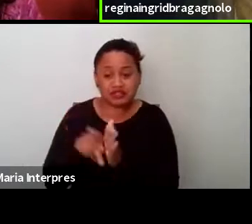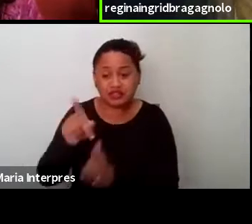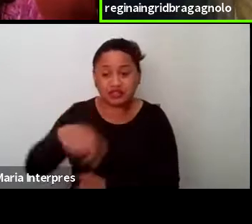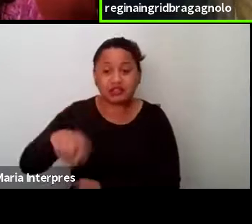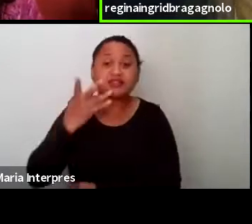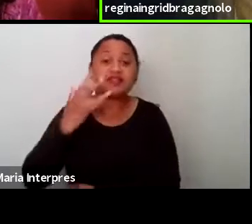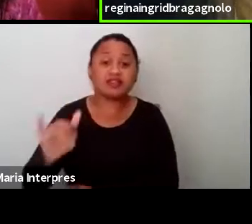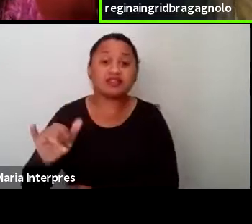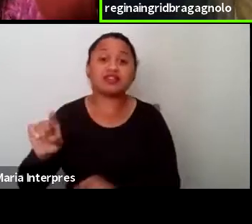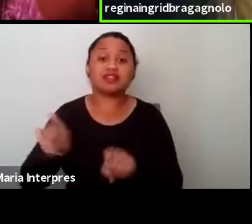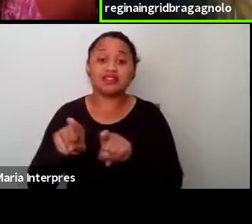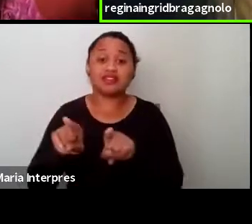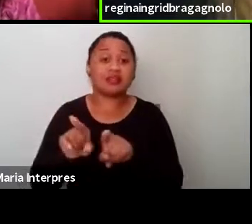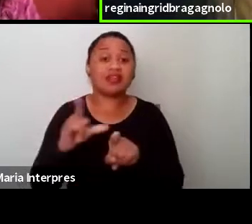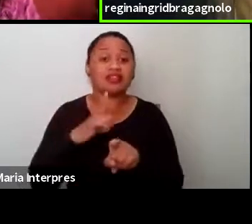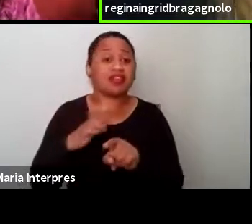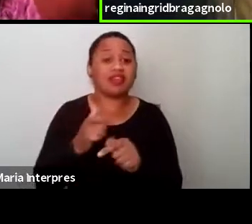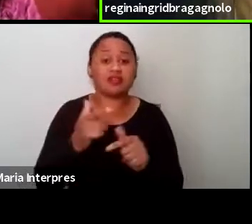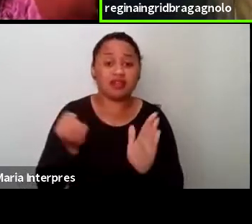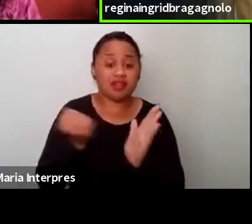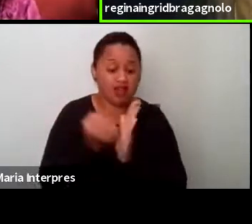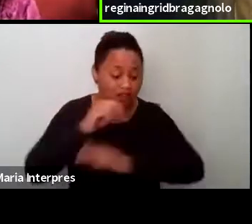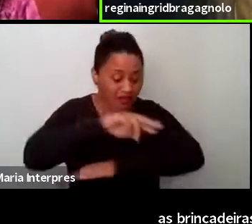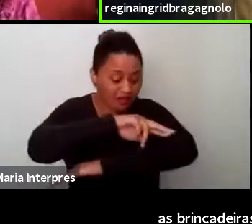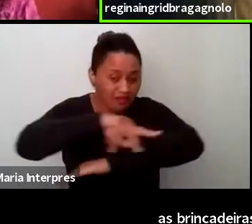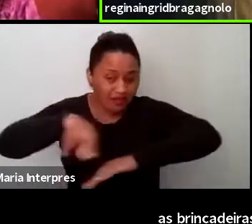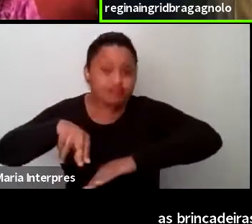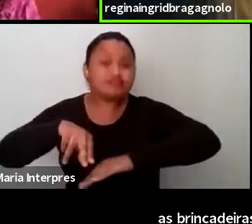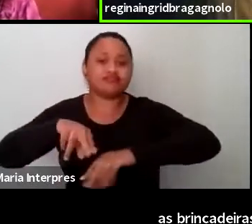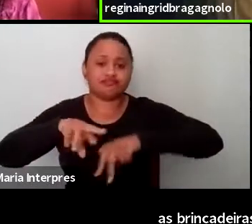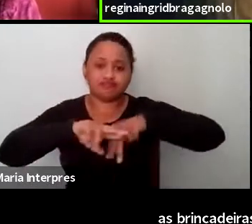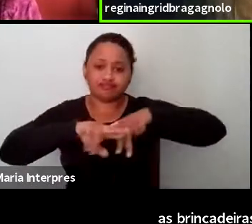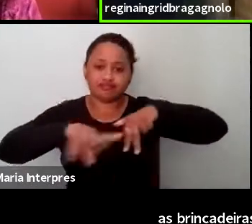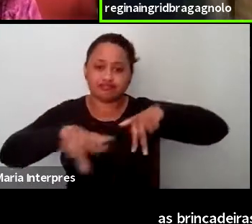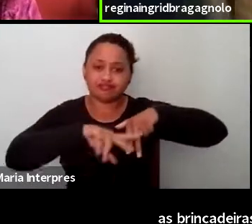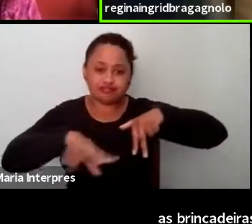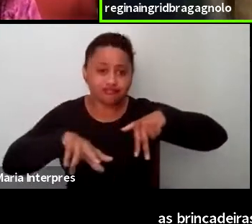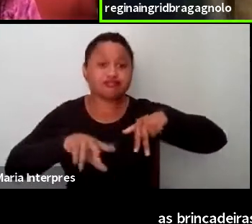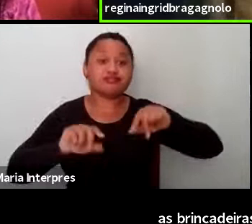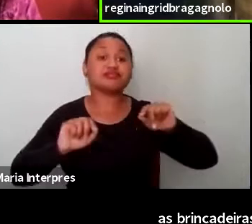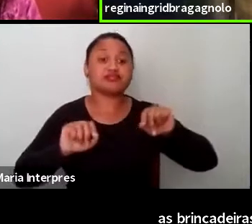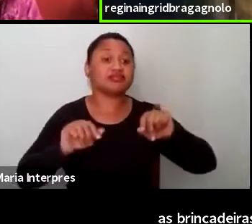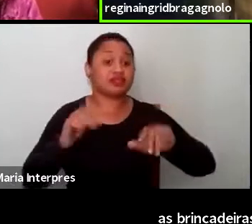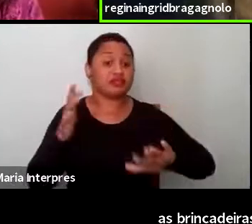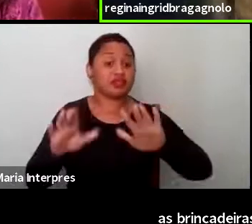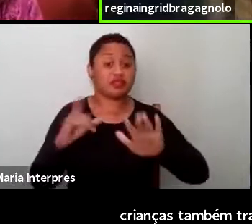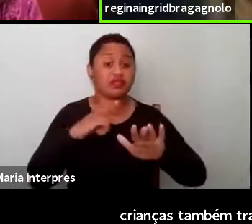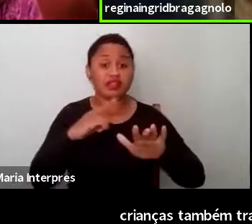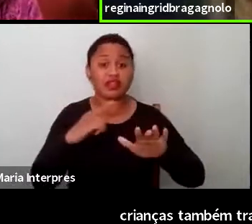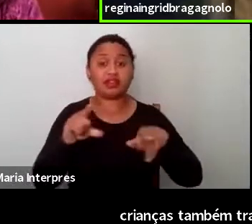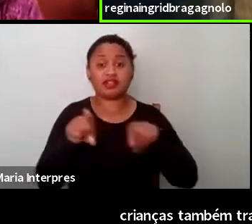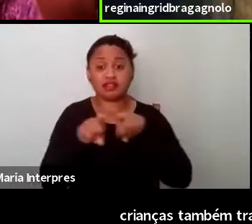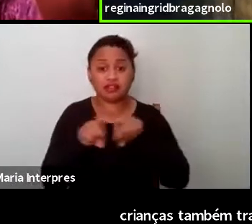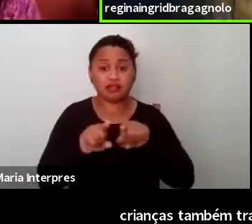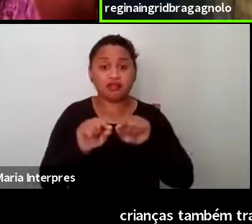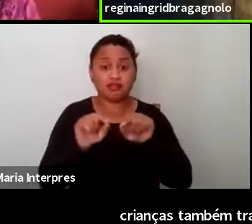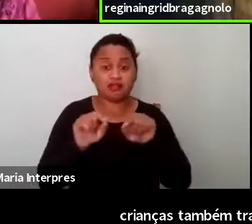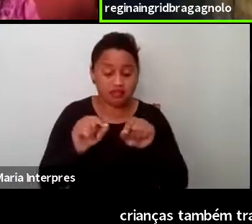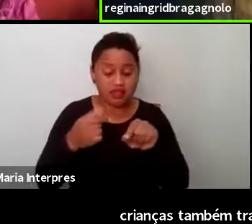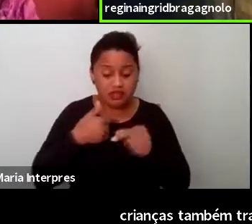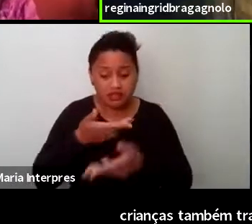trazem marcas de raça, etnicidade e gênero e muitas vezes estão presentes em várias negociações e até